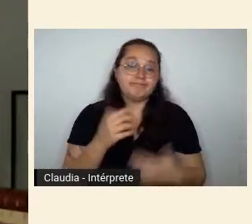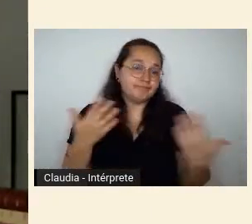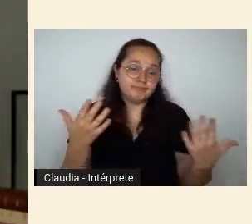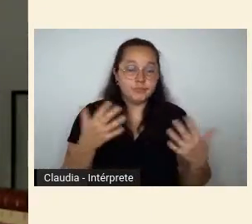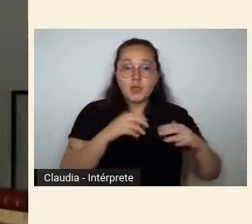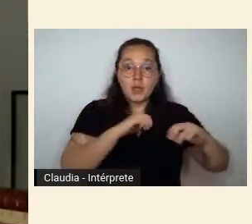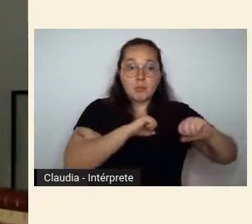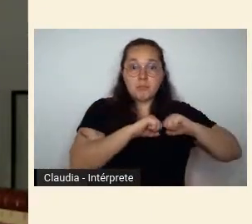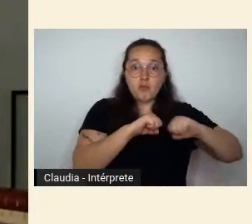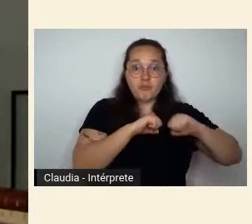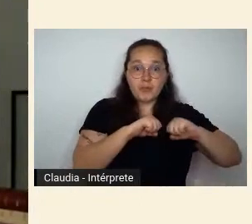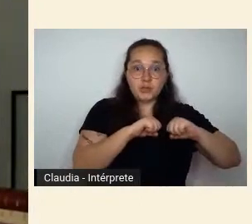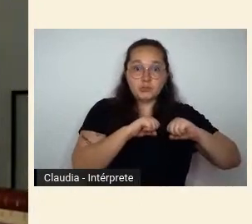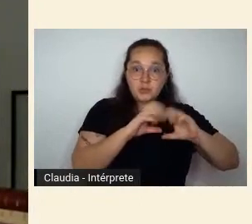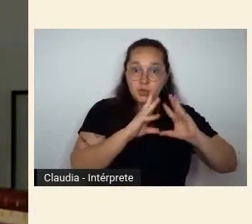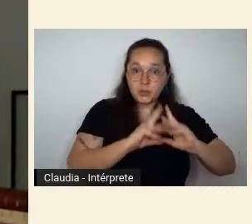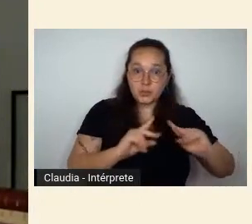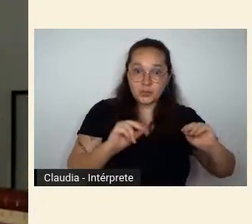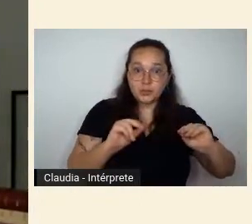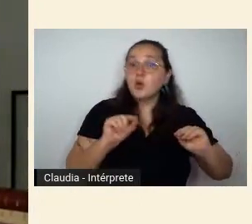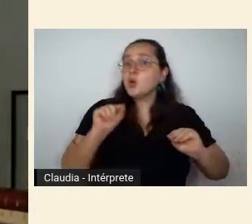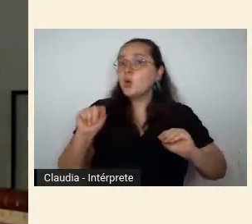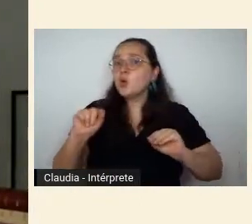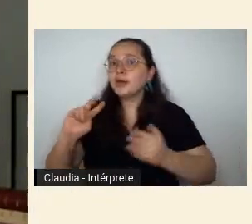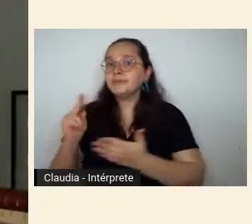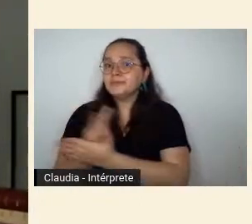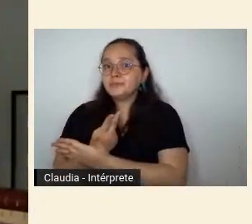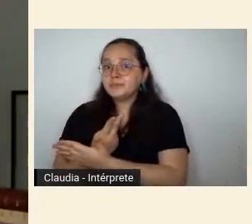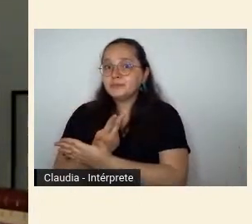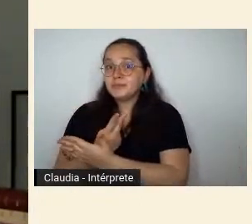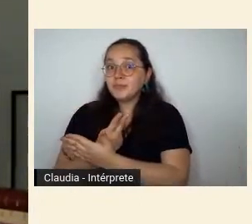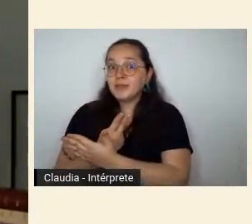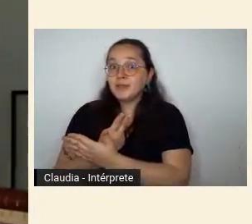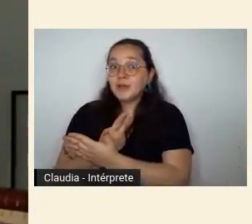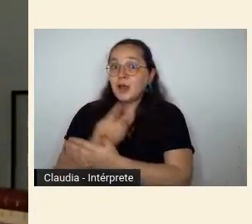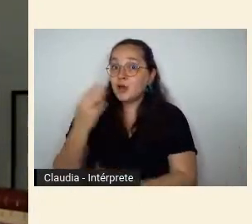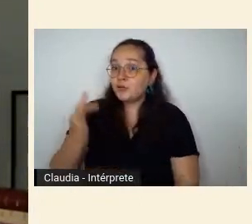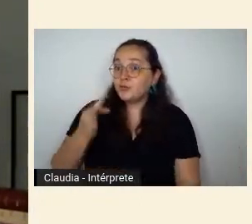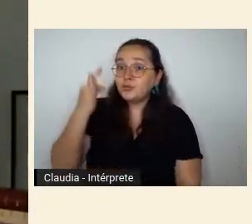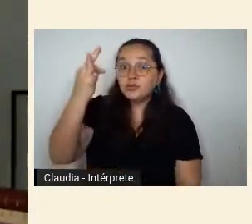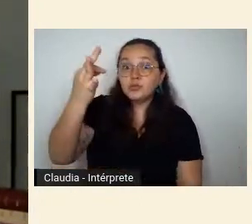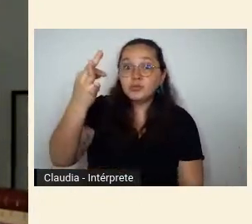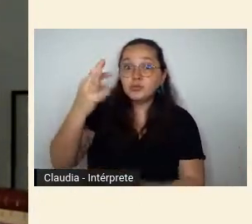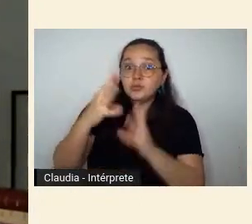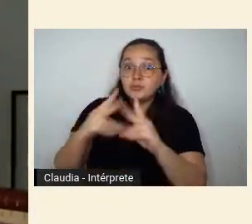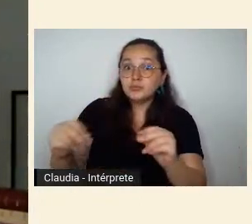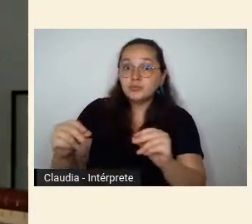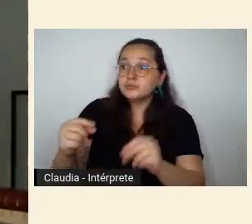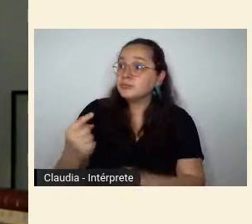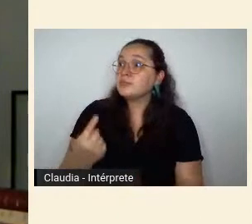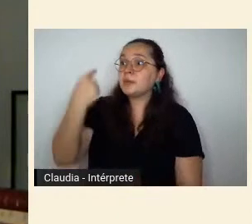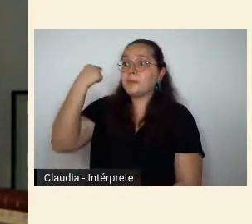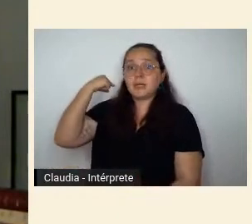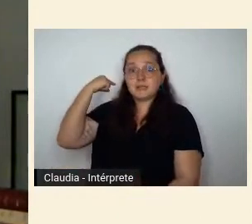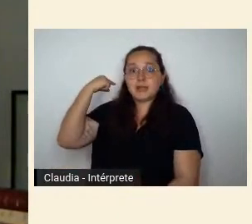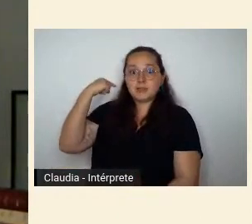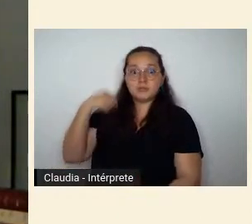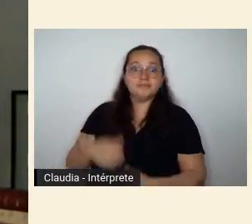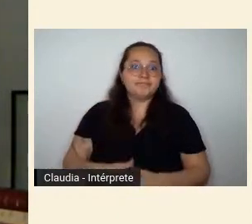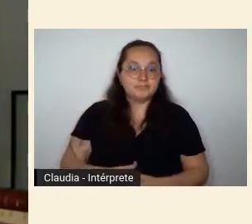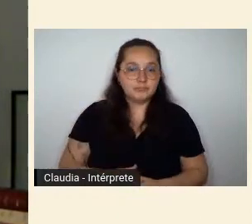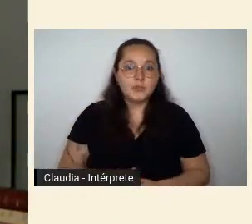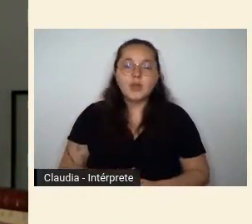sai o futuro entra o passado sai a aurora entra a noite já na década de 1930